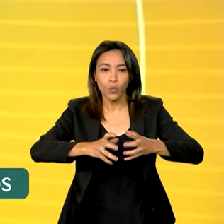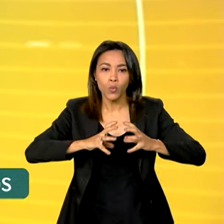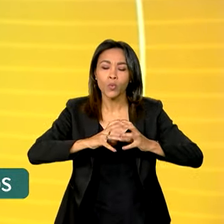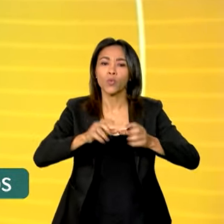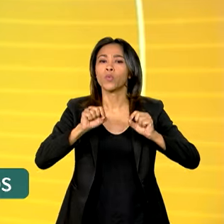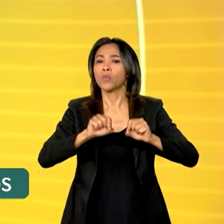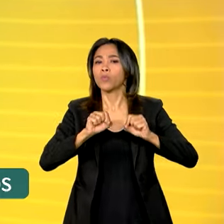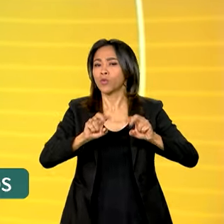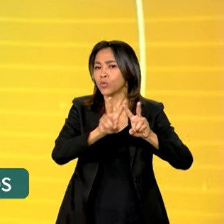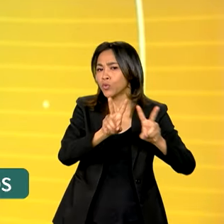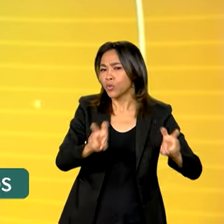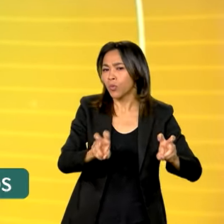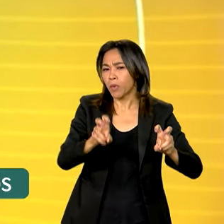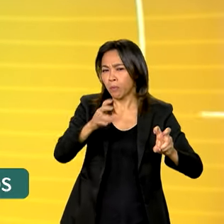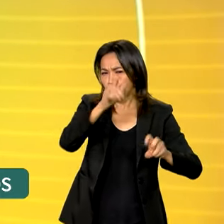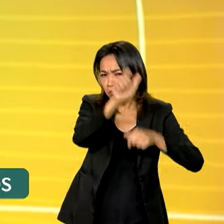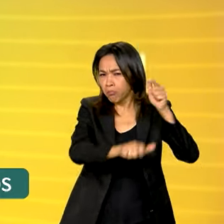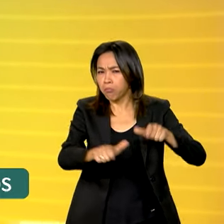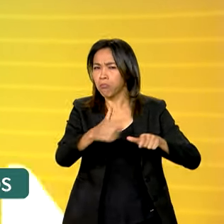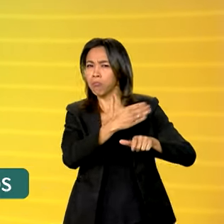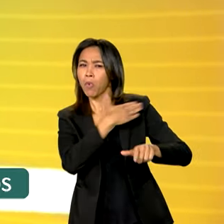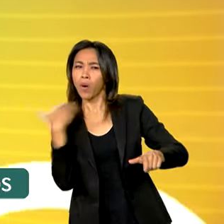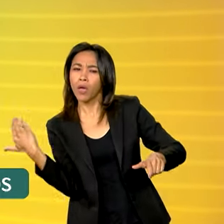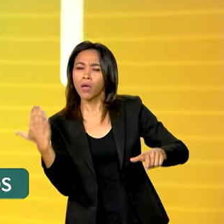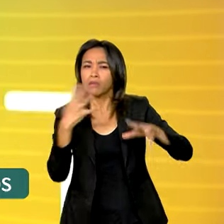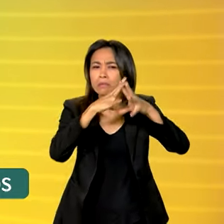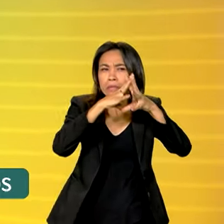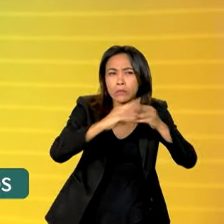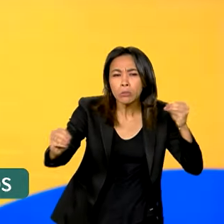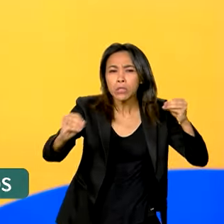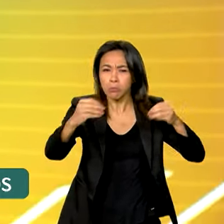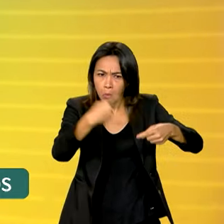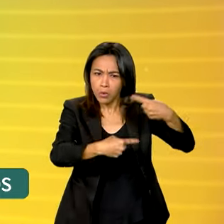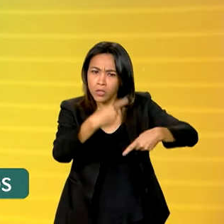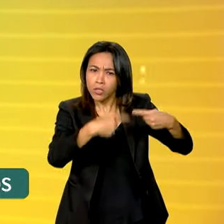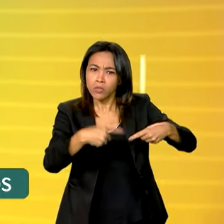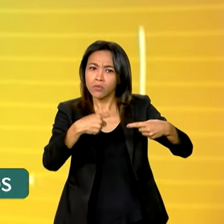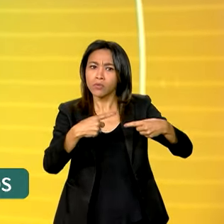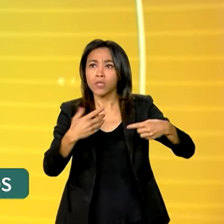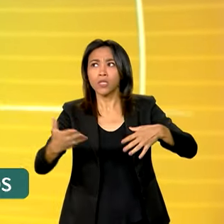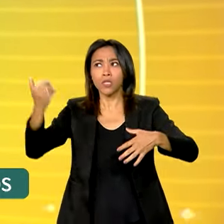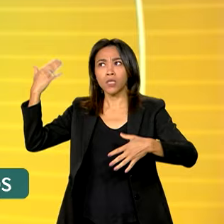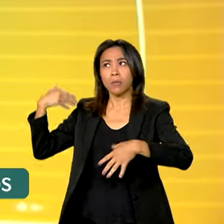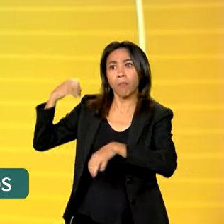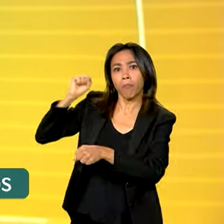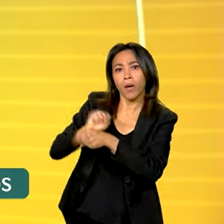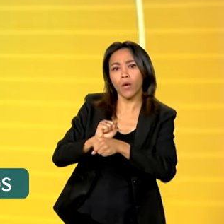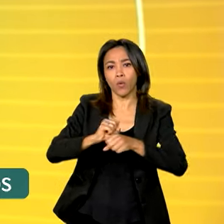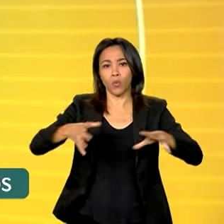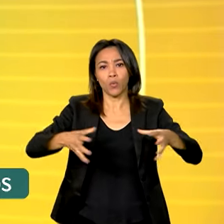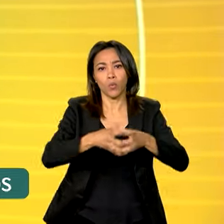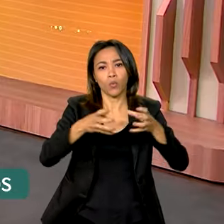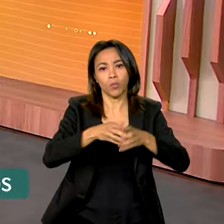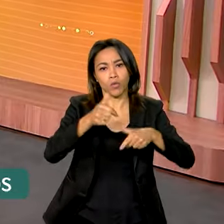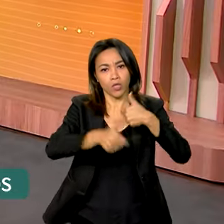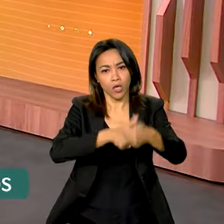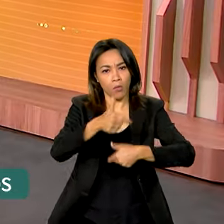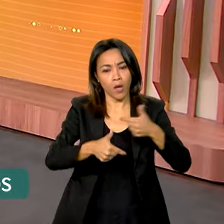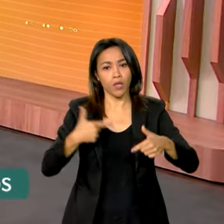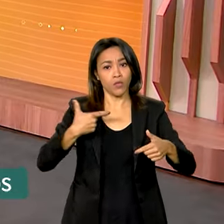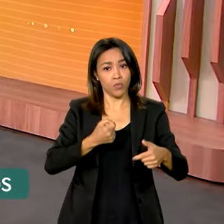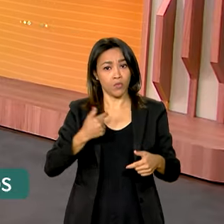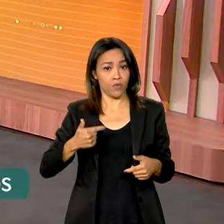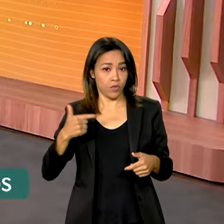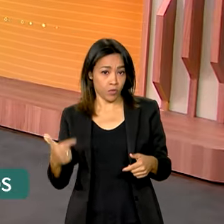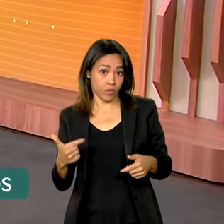sobre Mortos e Desaparecidos Políticos, que teve os trabalhos interrompidos em dezembro de 2022. Vamos